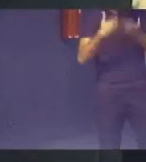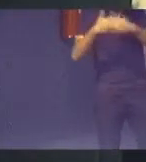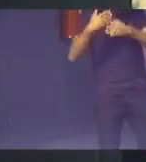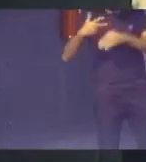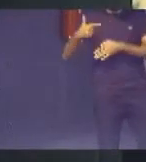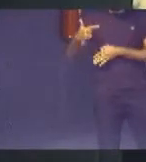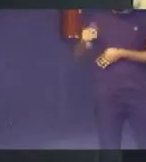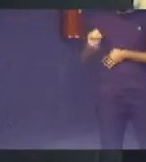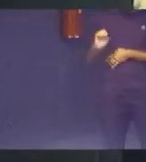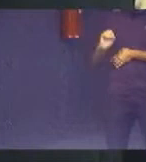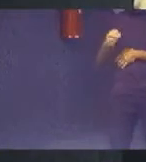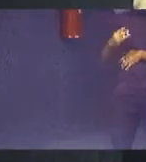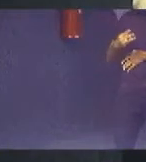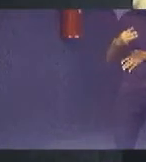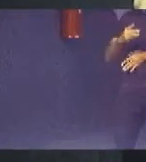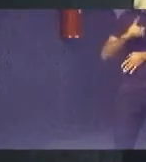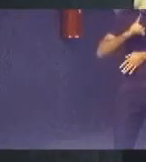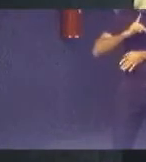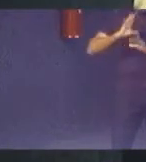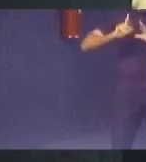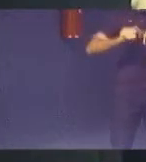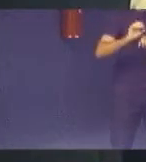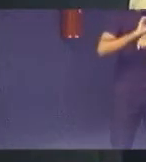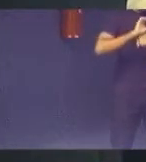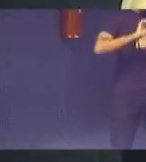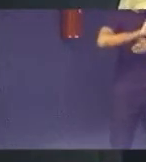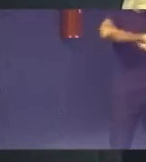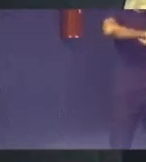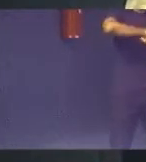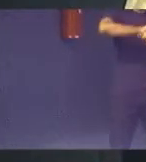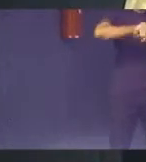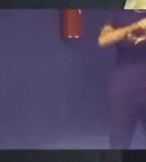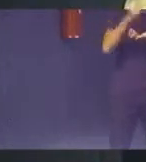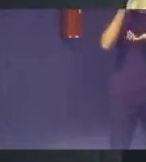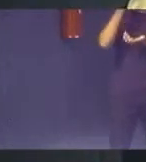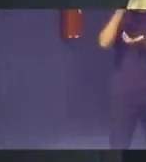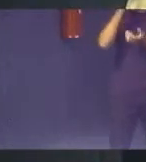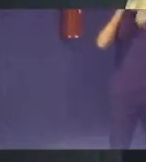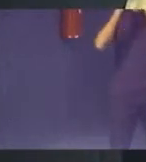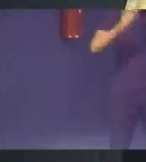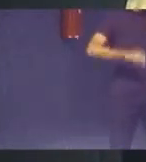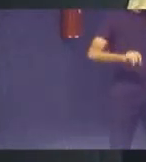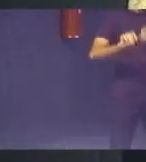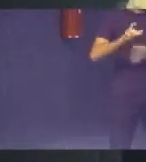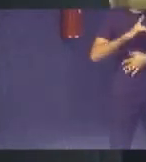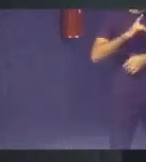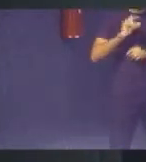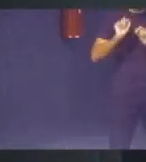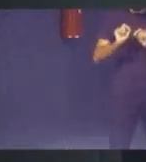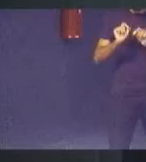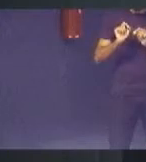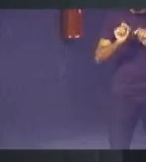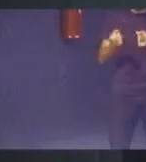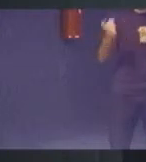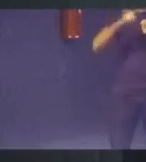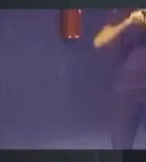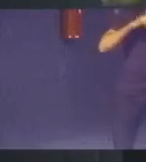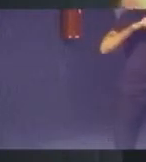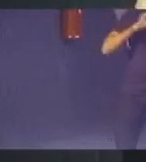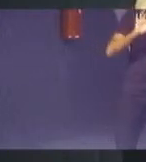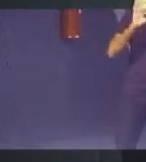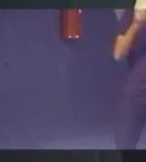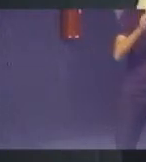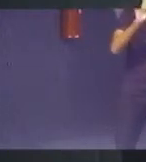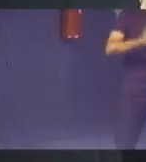e atua com todas as oficinas que vocês podem imaginar para recuperar a família. Os palos de